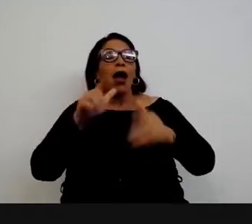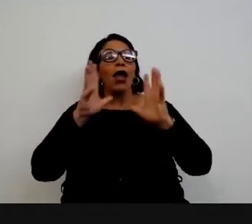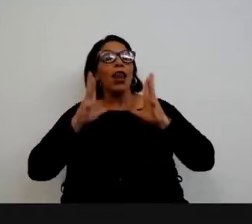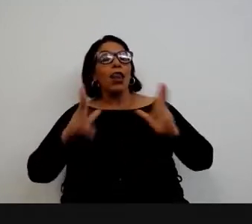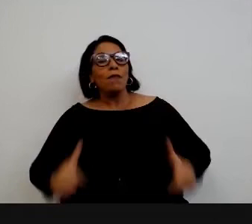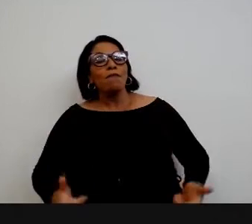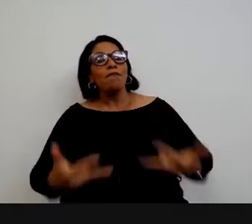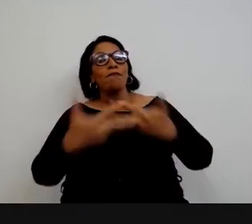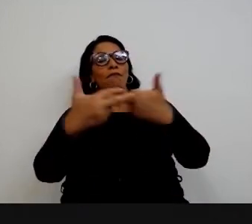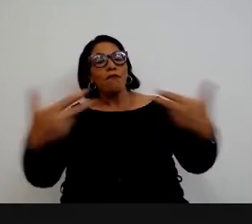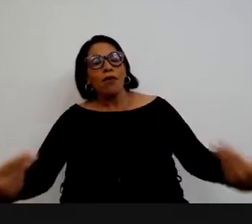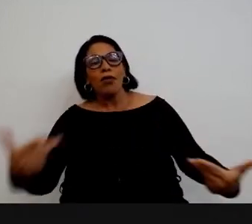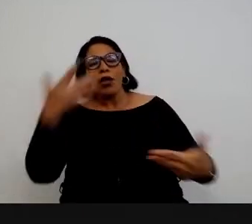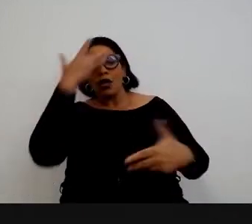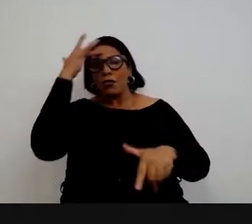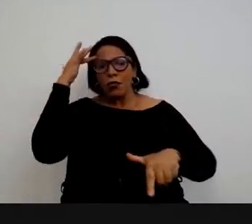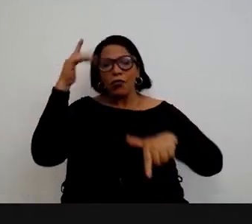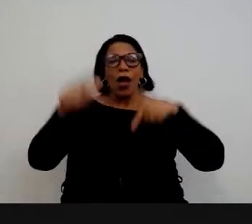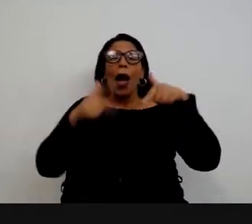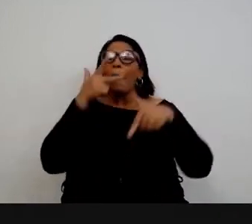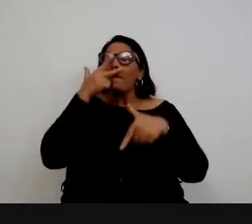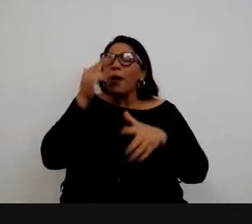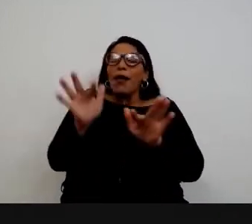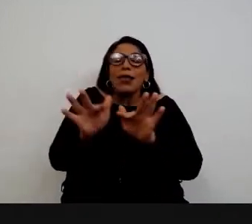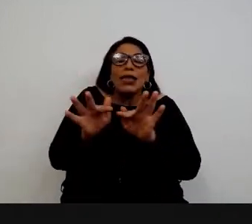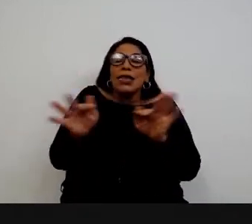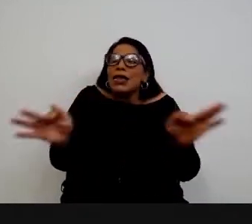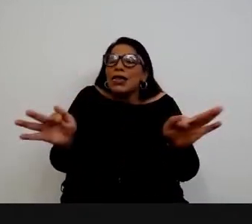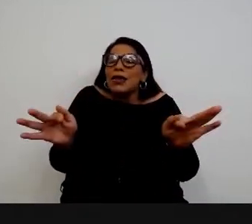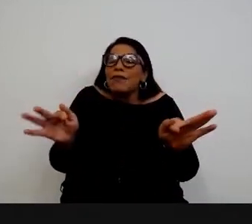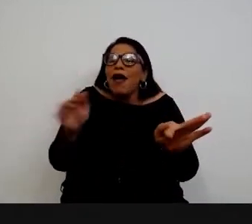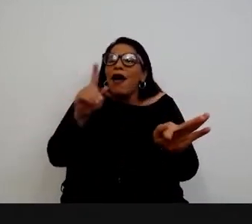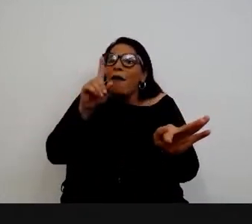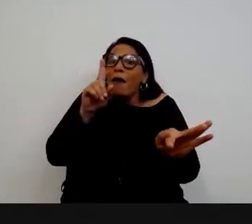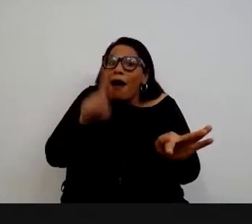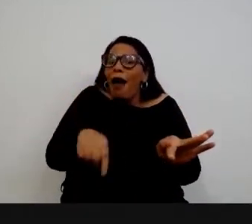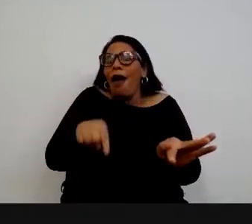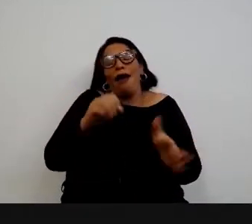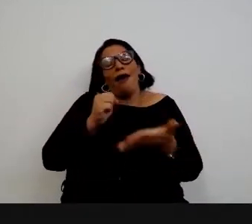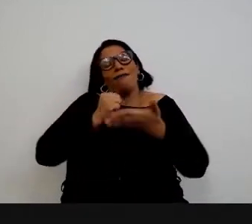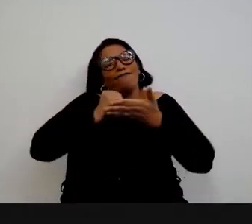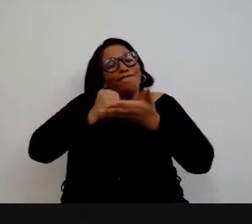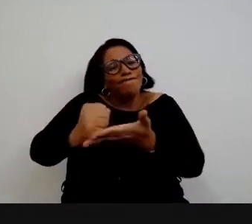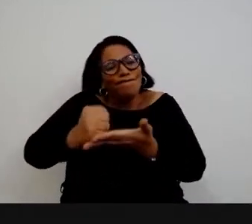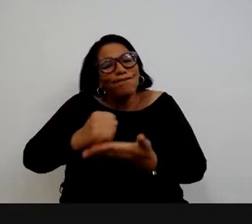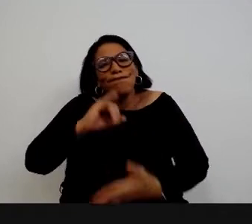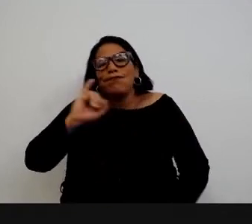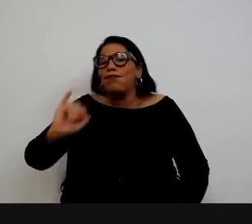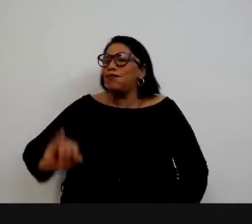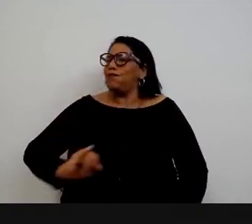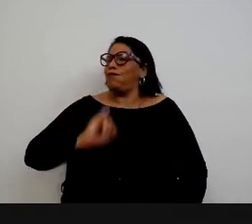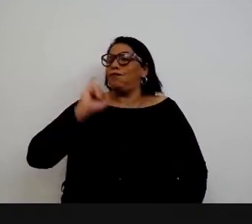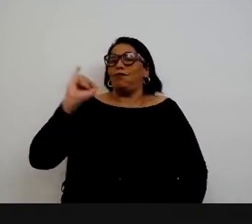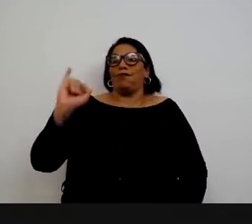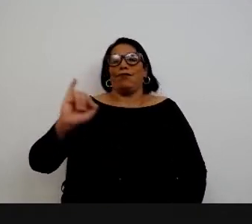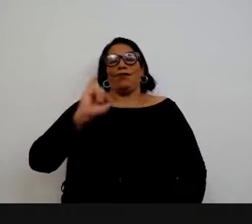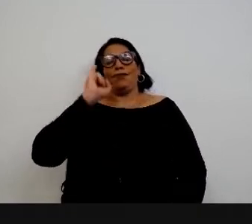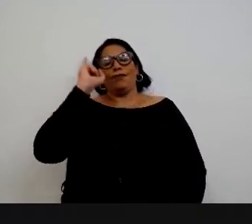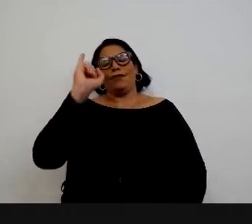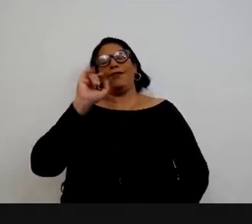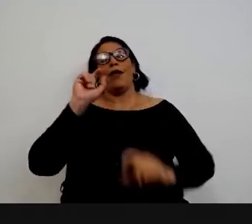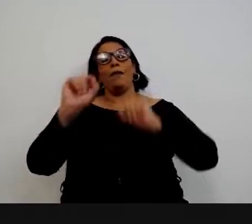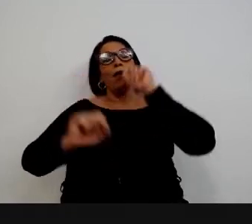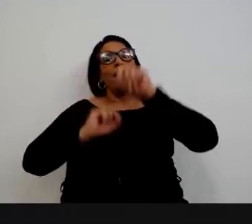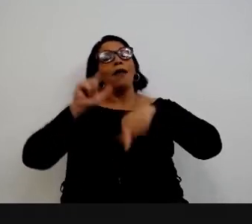Francisca, todos que realizam ações que parecem pequenas, mas que são contribuições superrelevantes